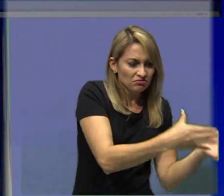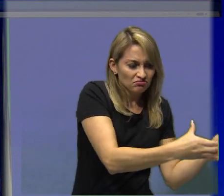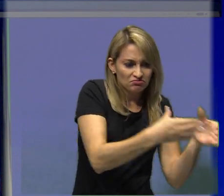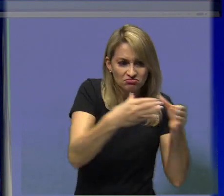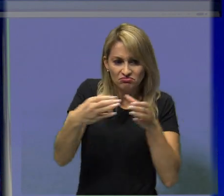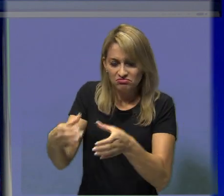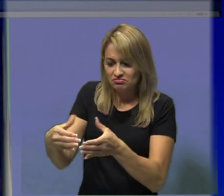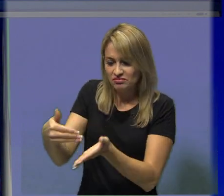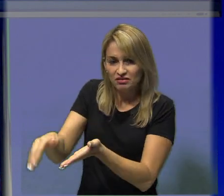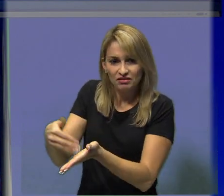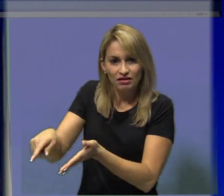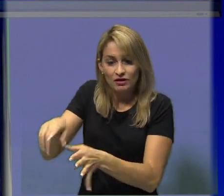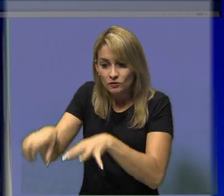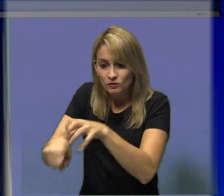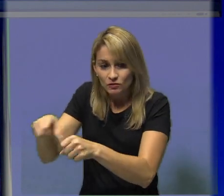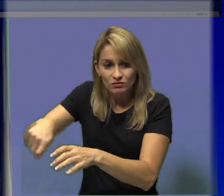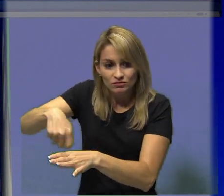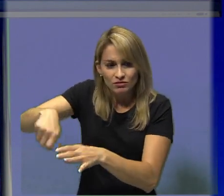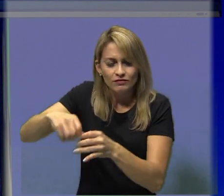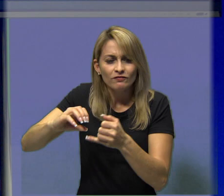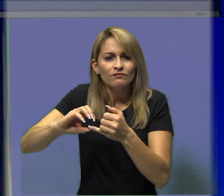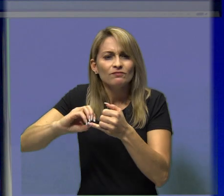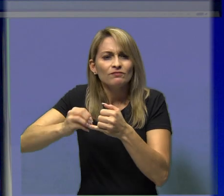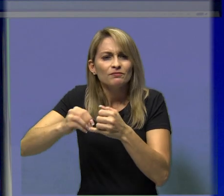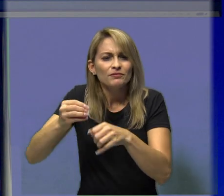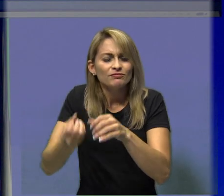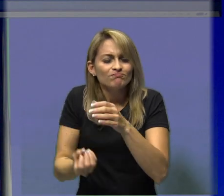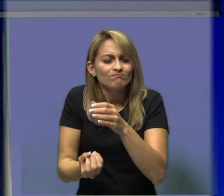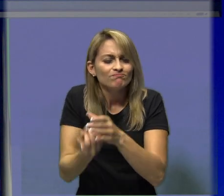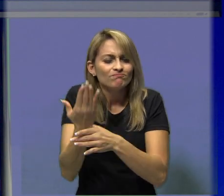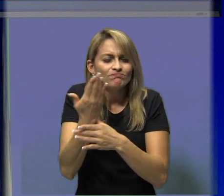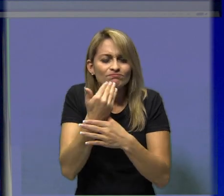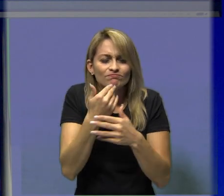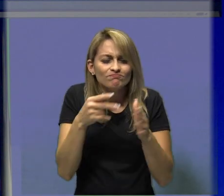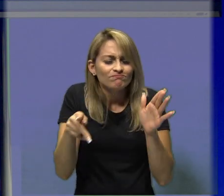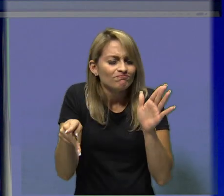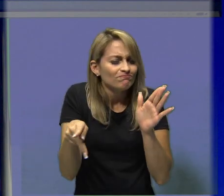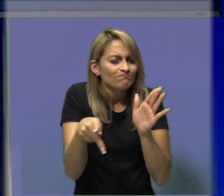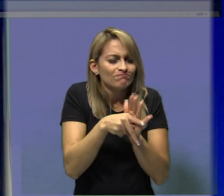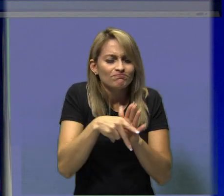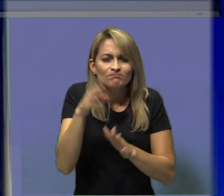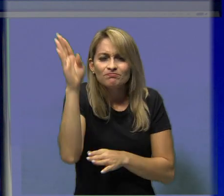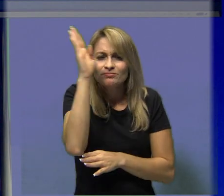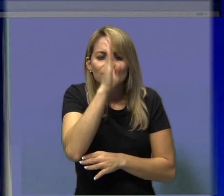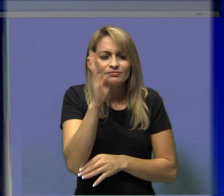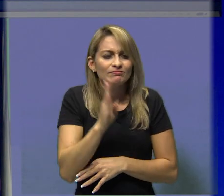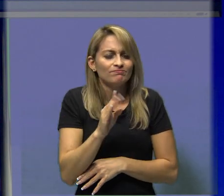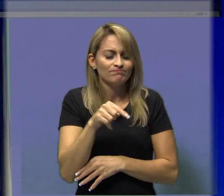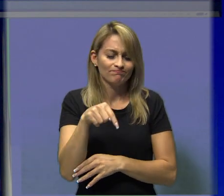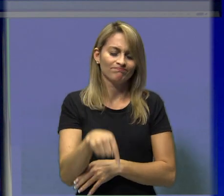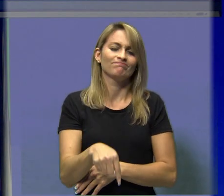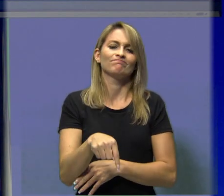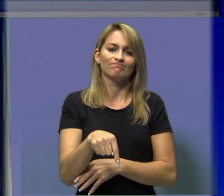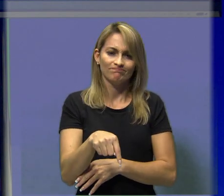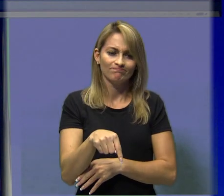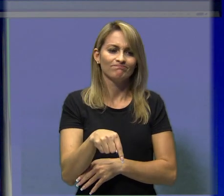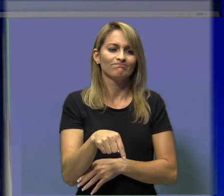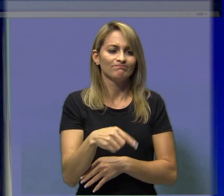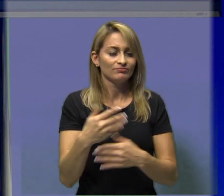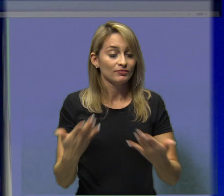pratos mais típicos do Brasil e que hoje é consumido no Brasil inteiro. Inclusive, aqui em Goiás,